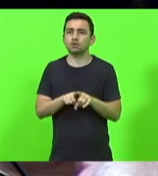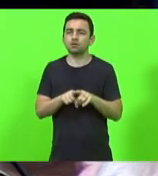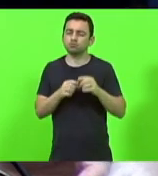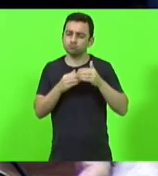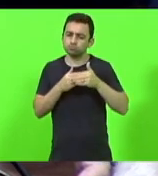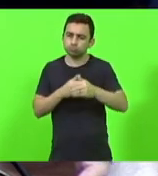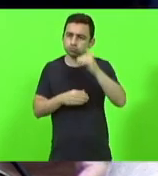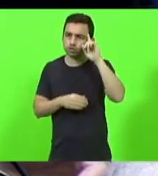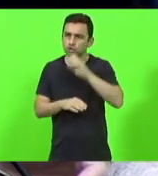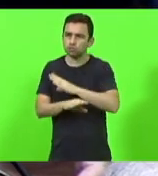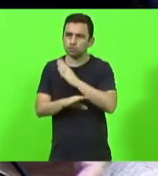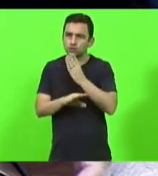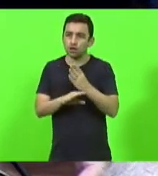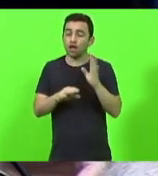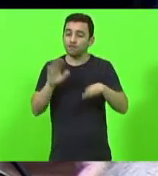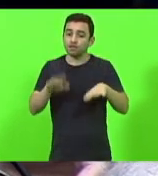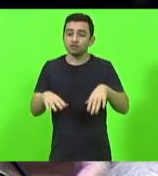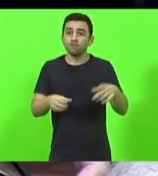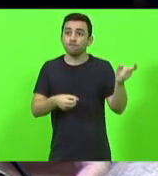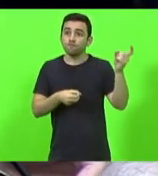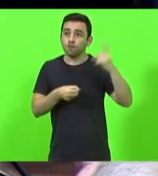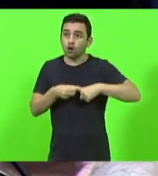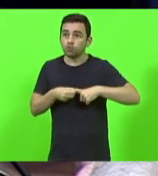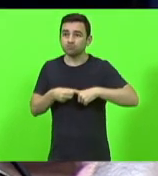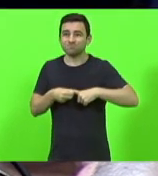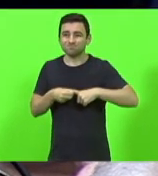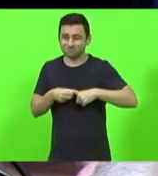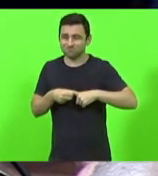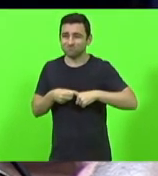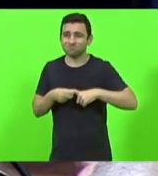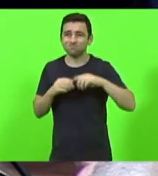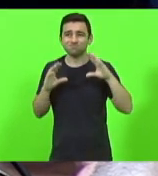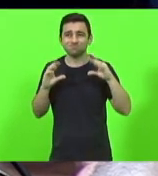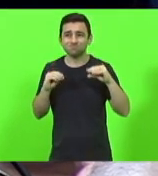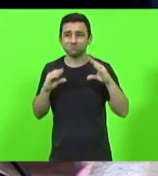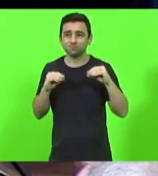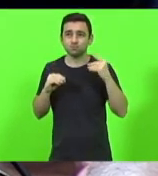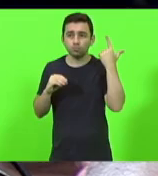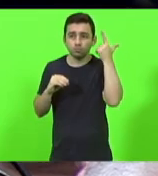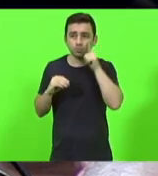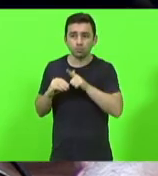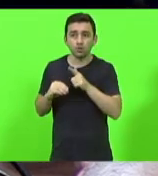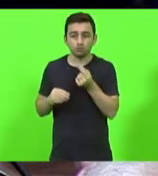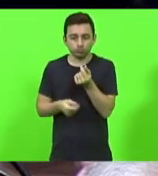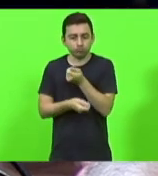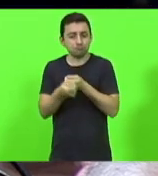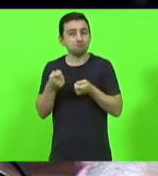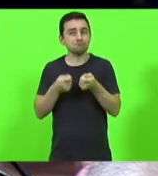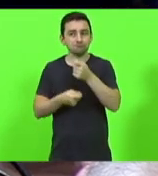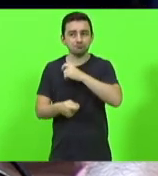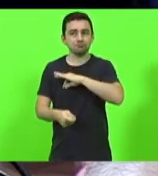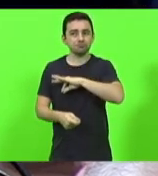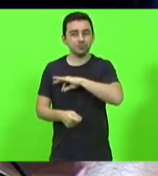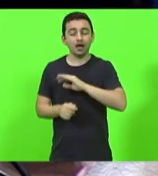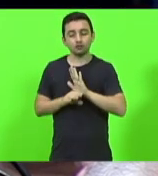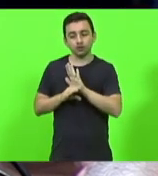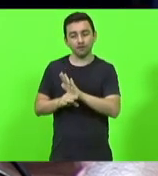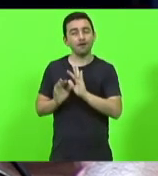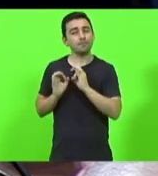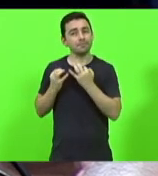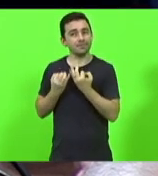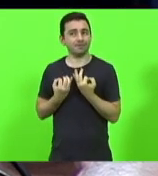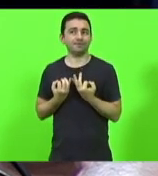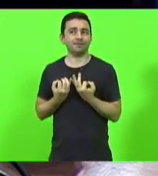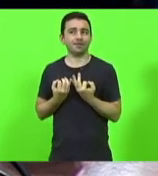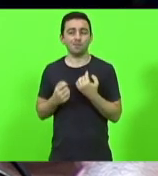dia e voltando muitas vezes tarde da noite com uma receita garantida para a sua família, porque ali ele